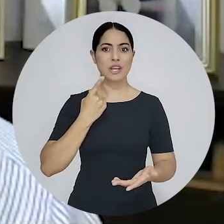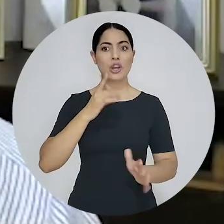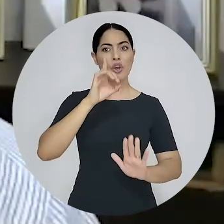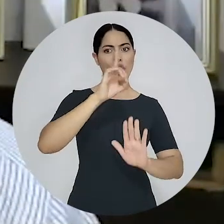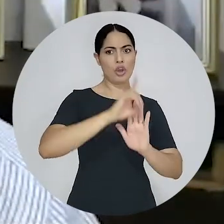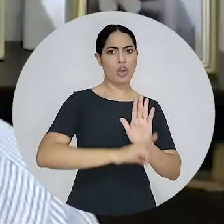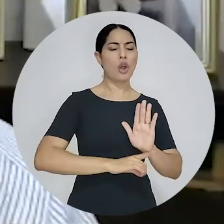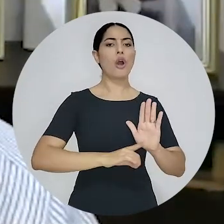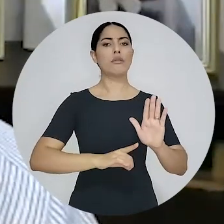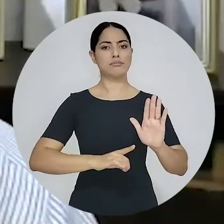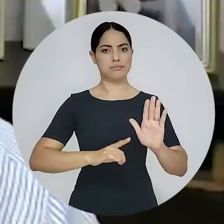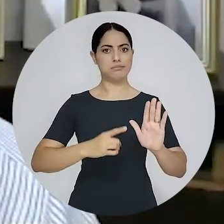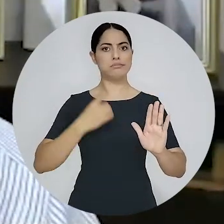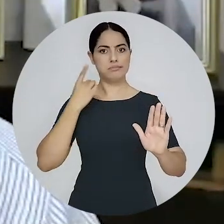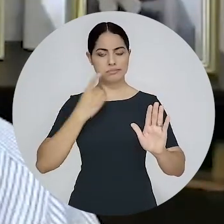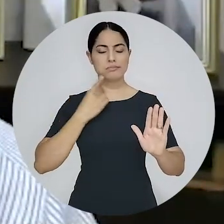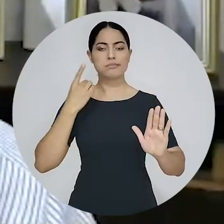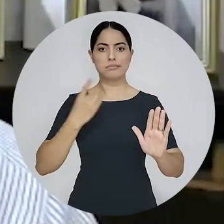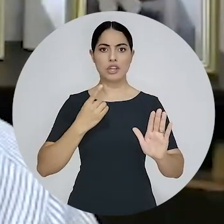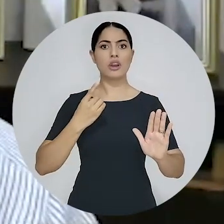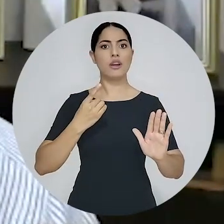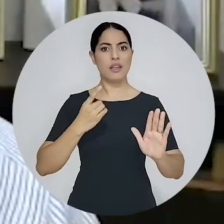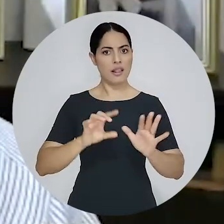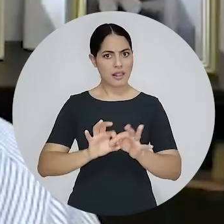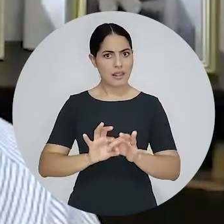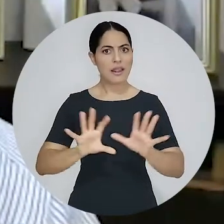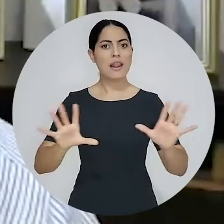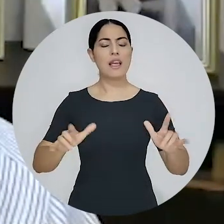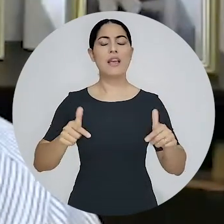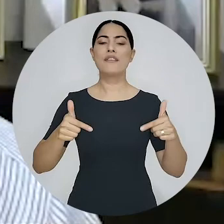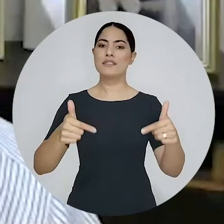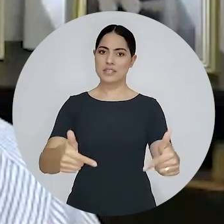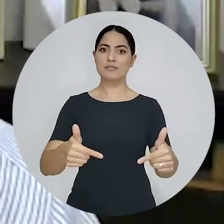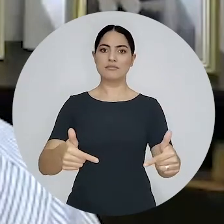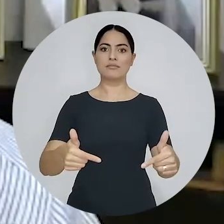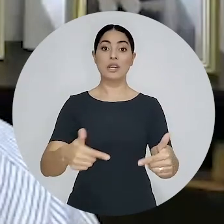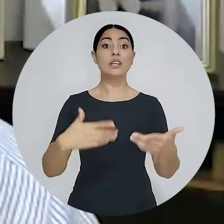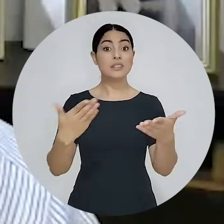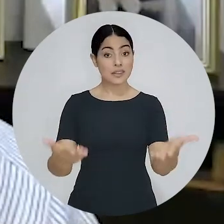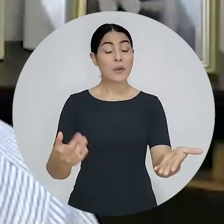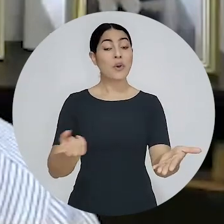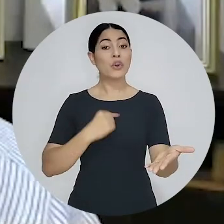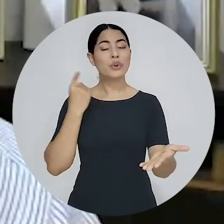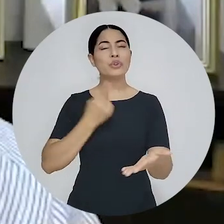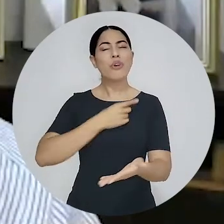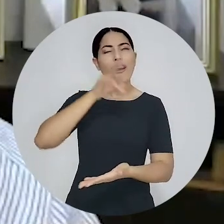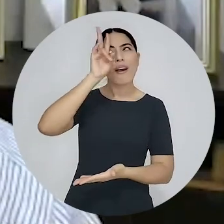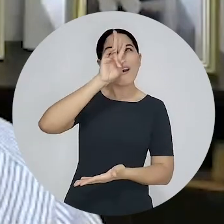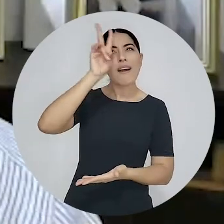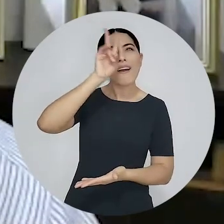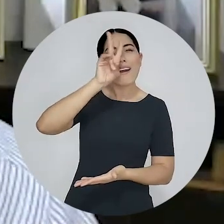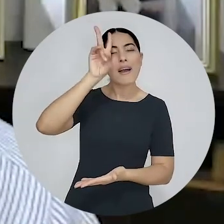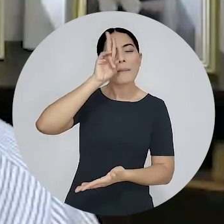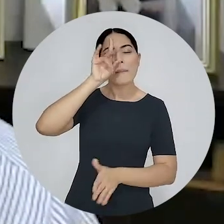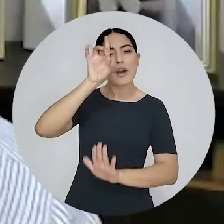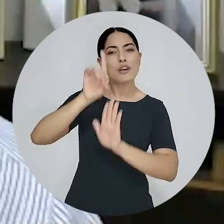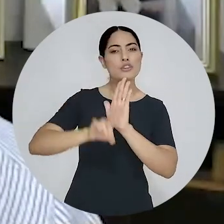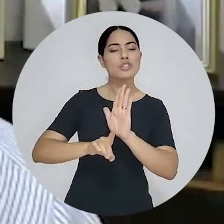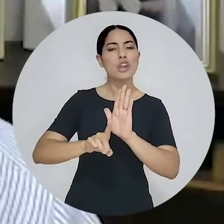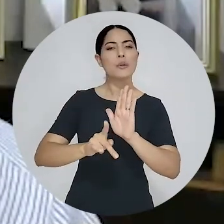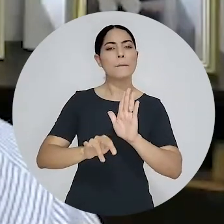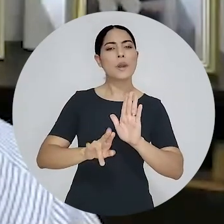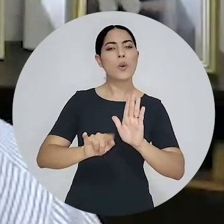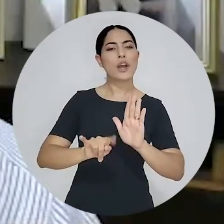há exercício livre da advocacia. E, portanto, quanto mais lembrarmos de prerrogativas,